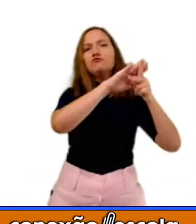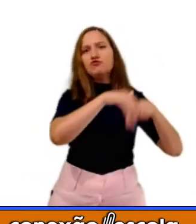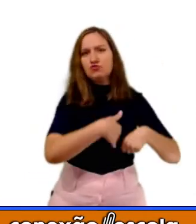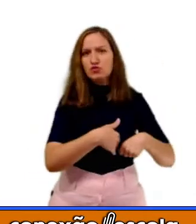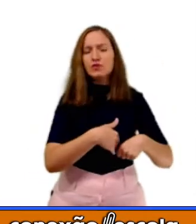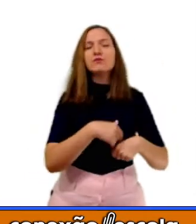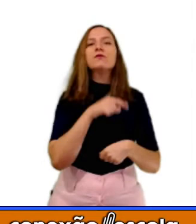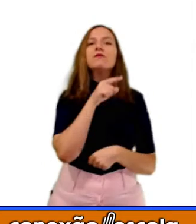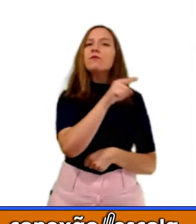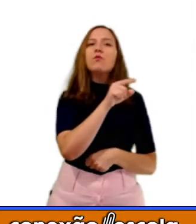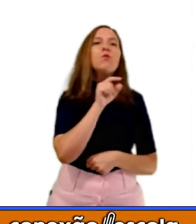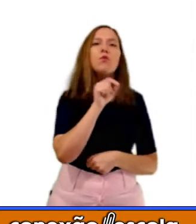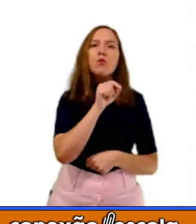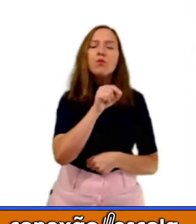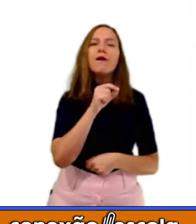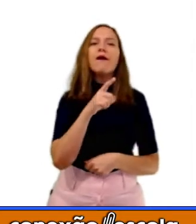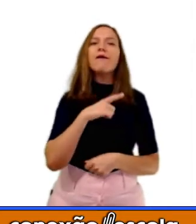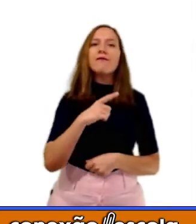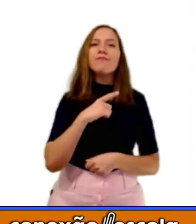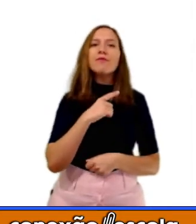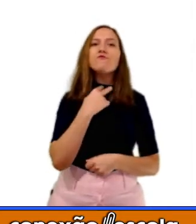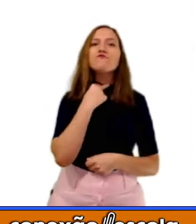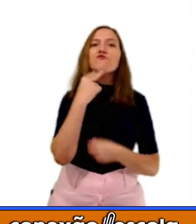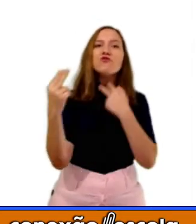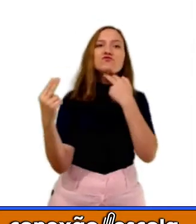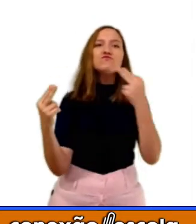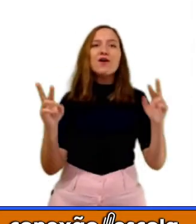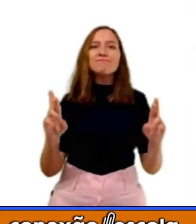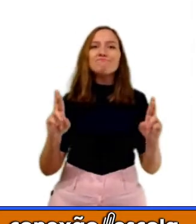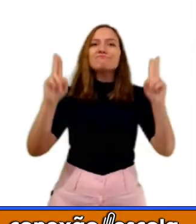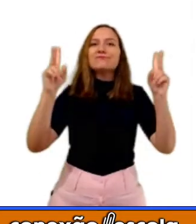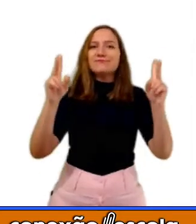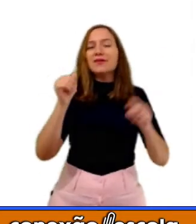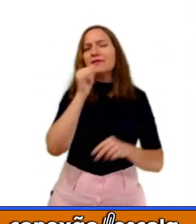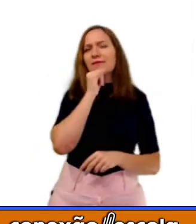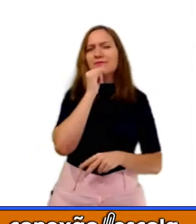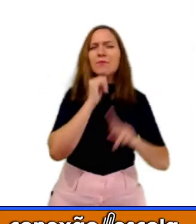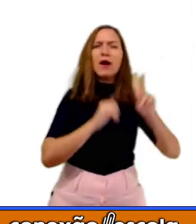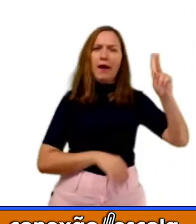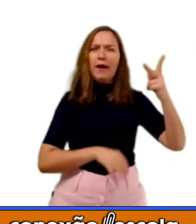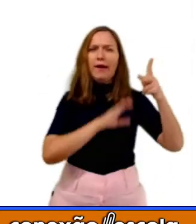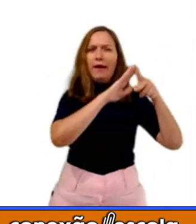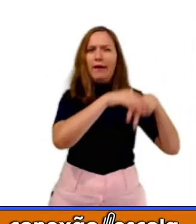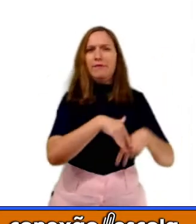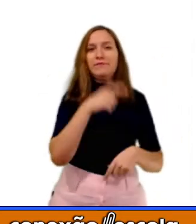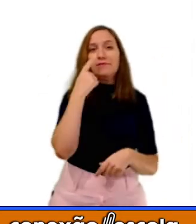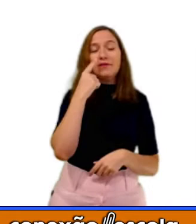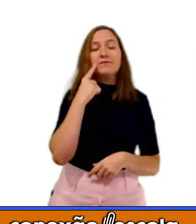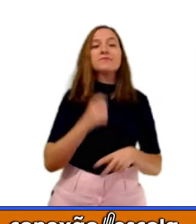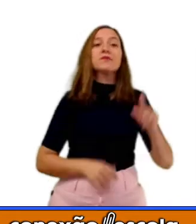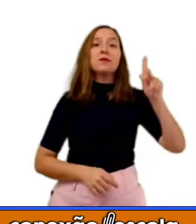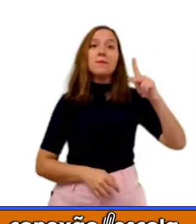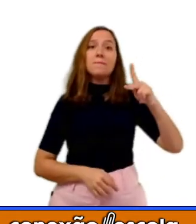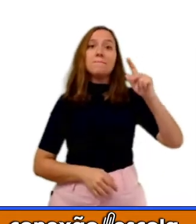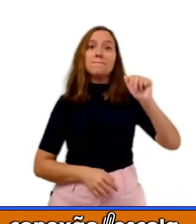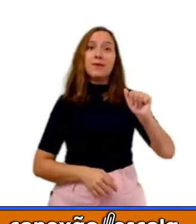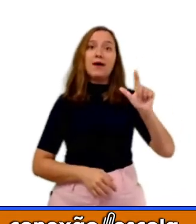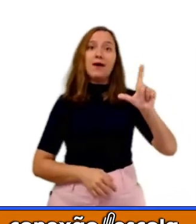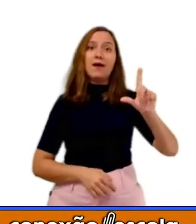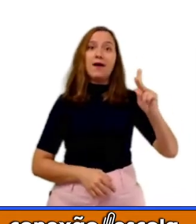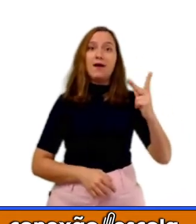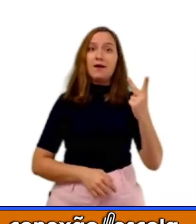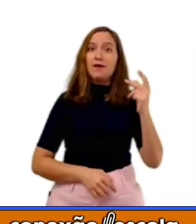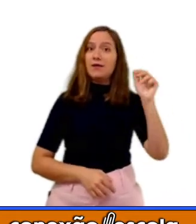elas não vão ter o mesmo som. Vou tirar aqui o H. Palha, eu vou ficar